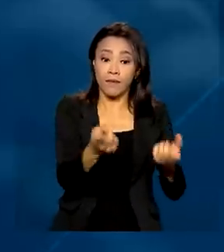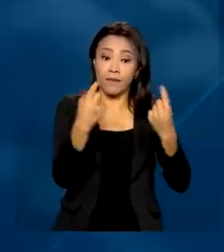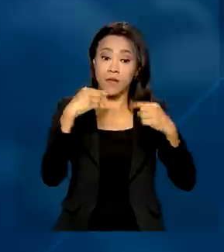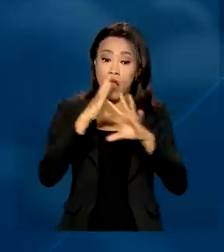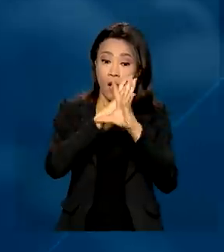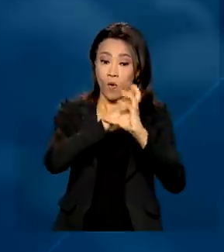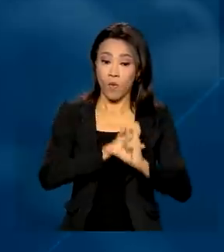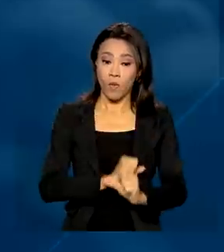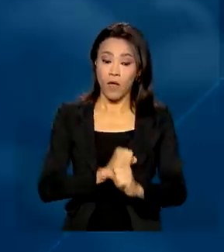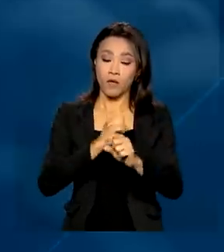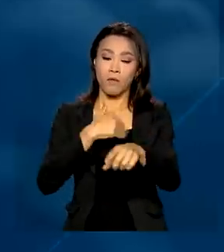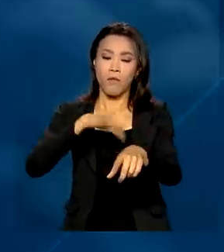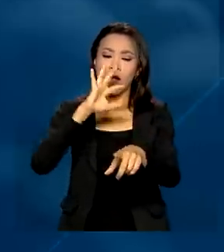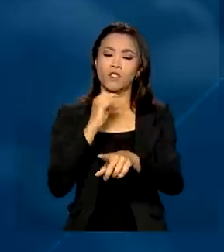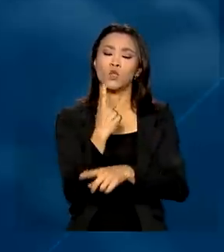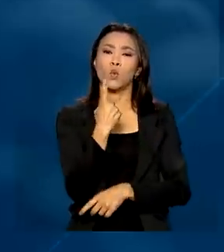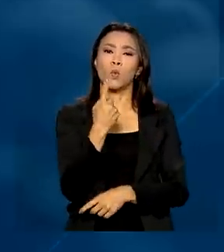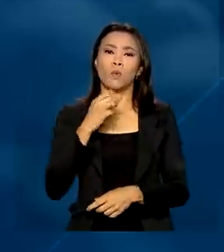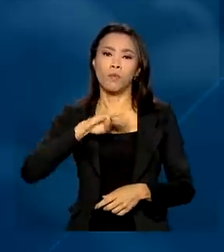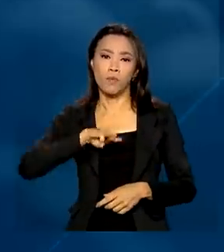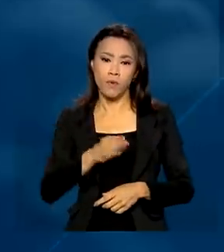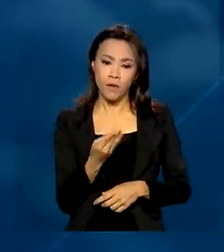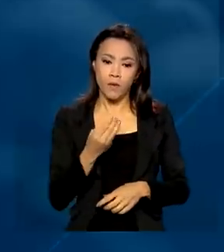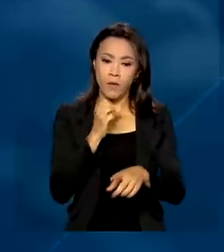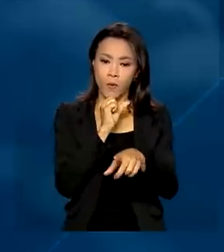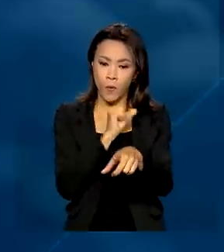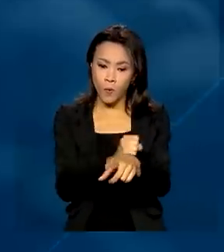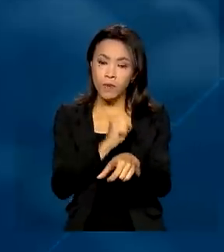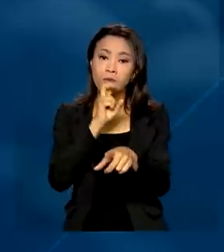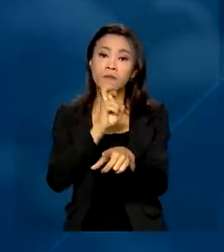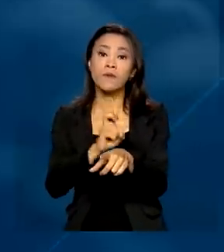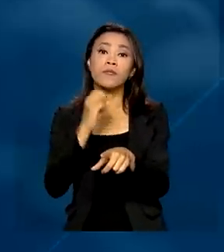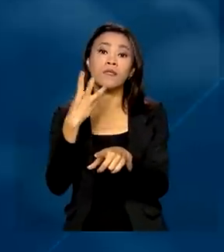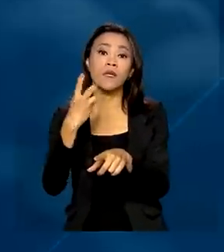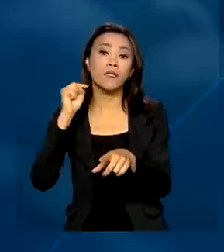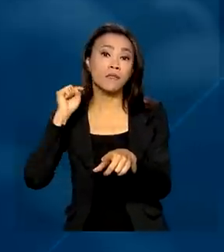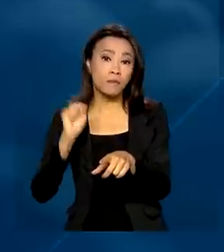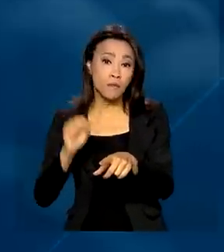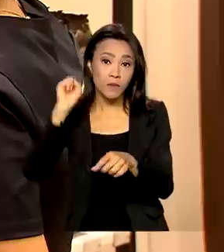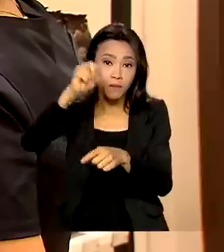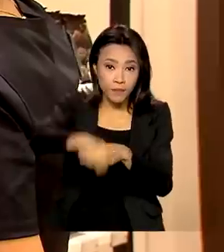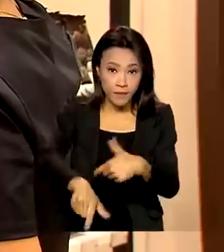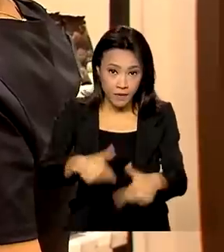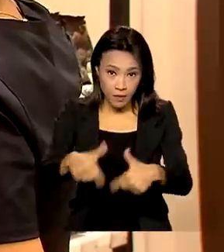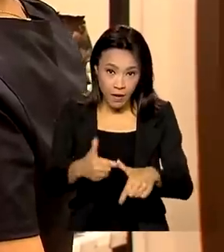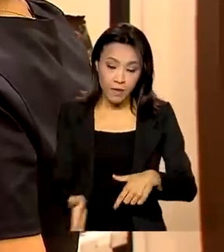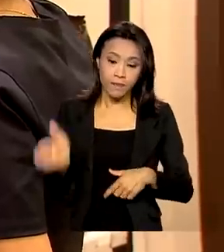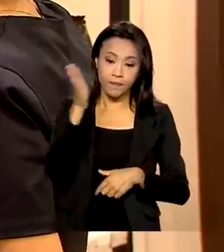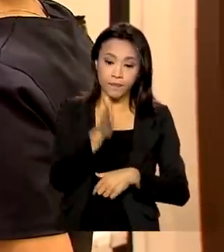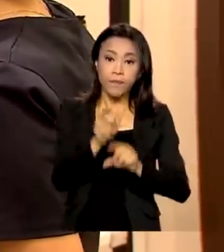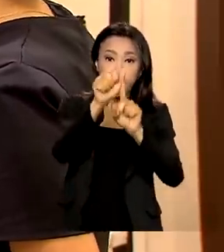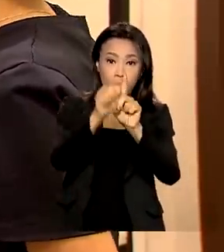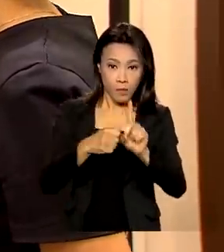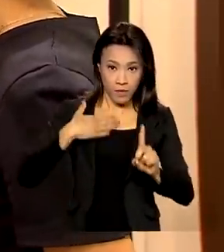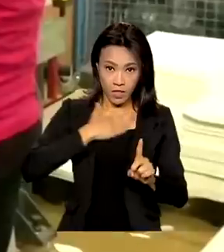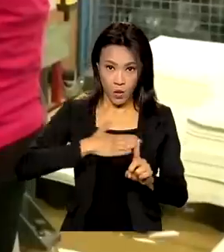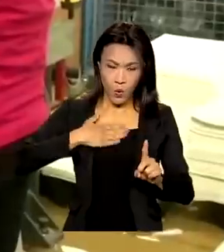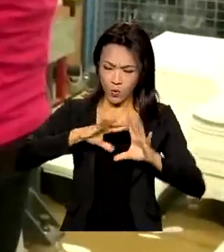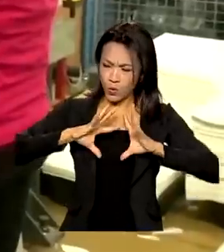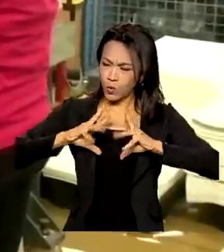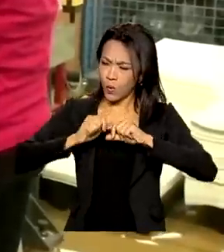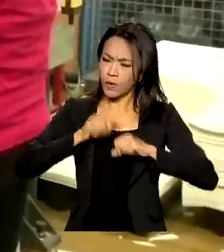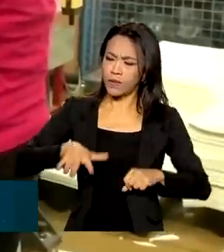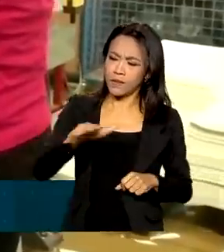o saldo é de mais de 1 milhão e 853 mil empregos. No mês de agosto, todos os setores